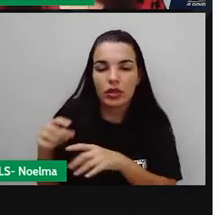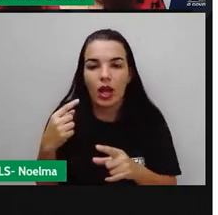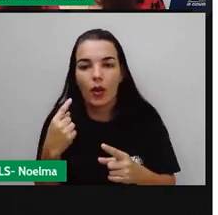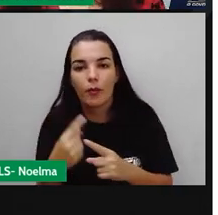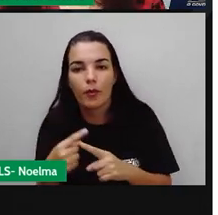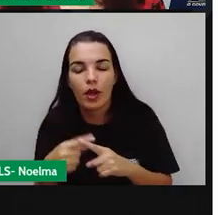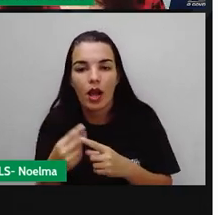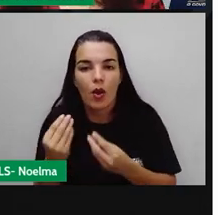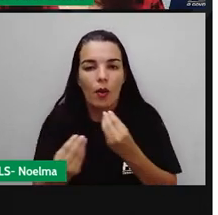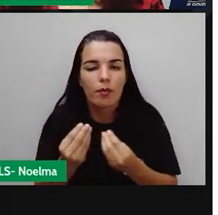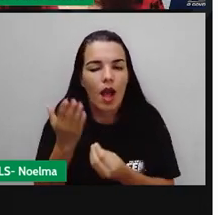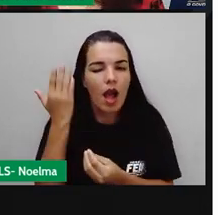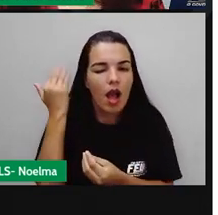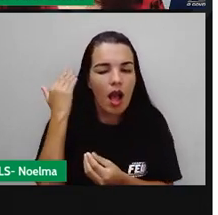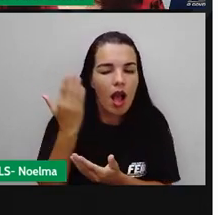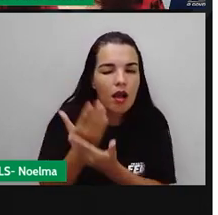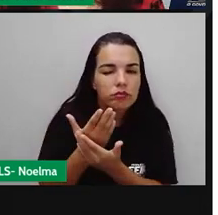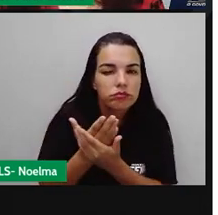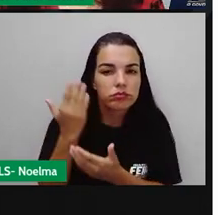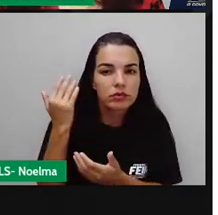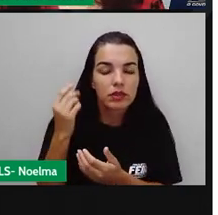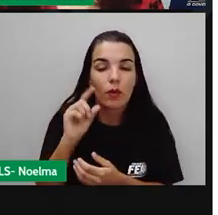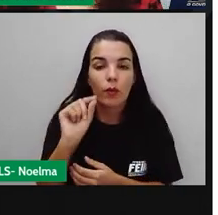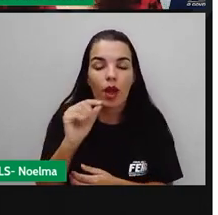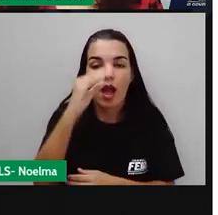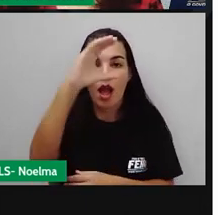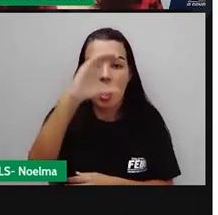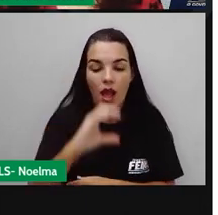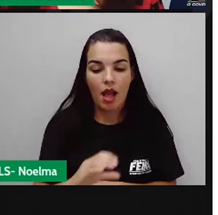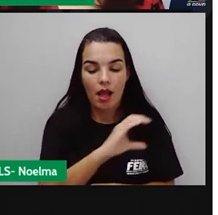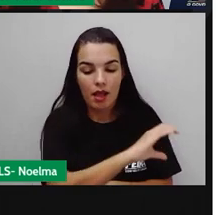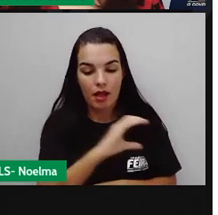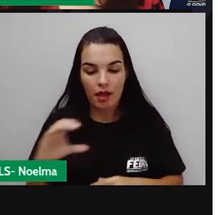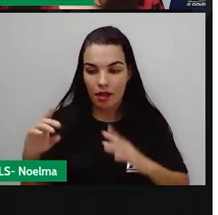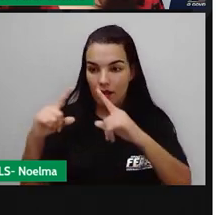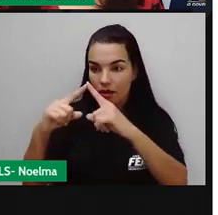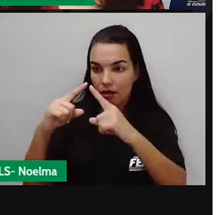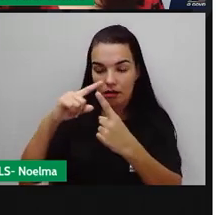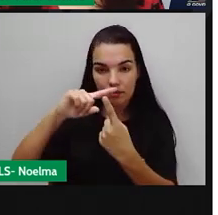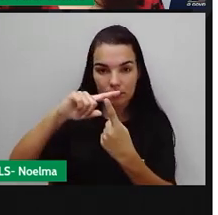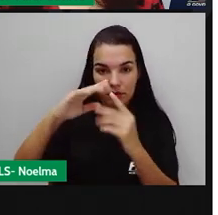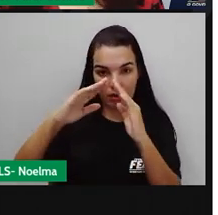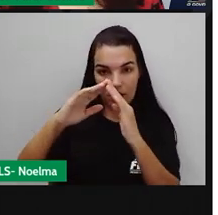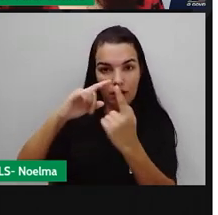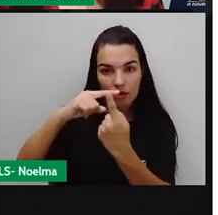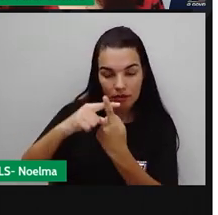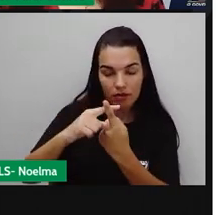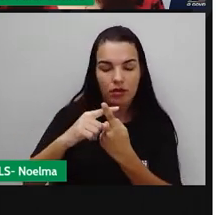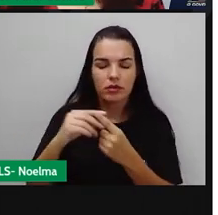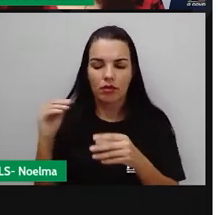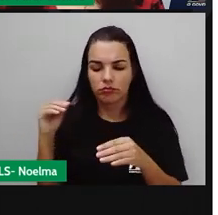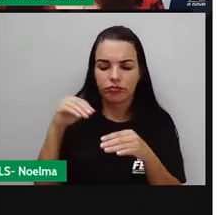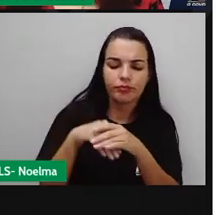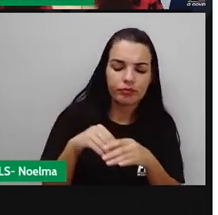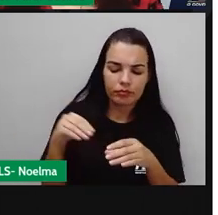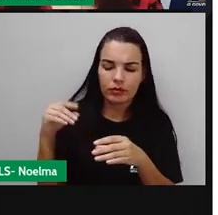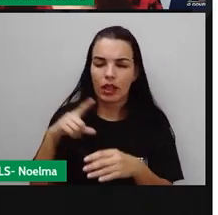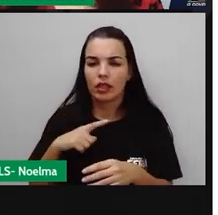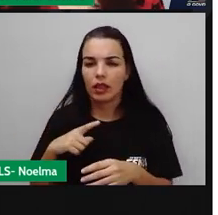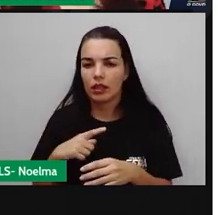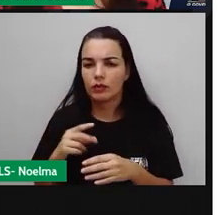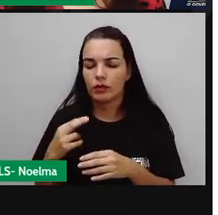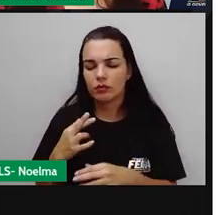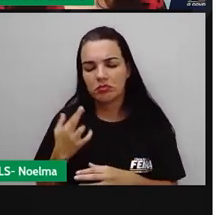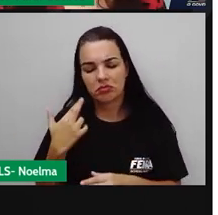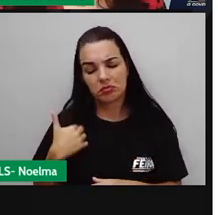como a gente falou na aula passada, a Igreja, ela introduziu alguns elementos religiosos na festa pagana,